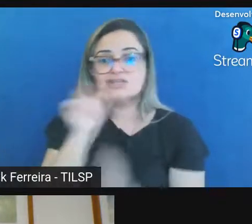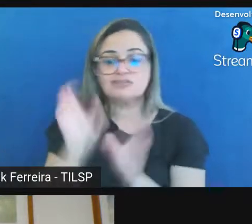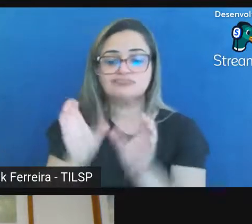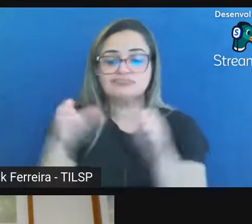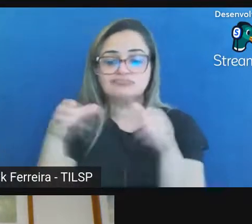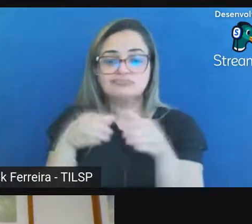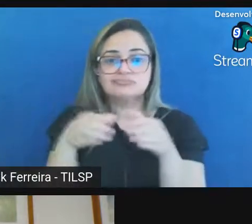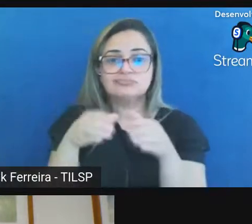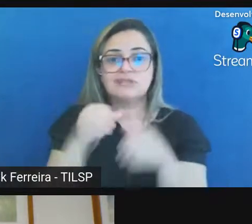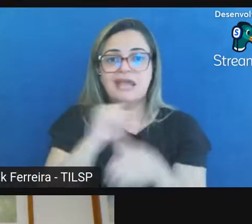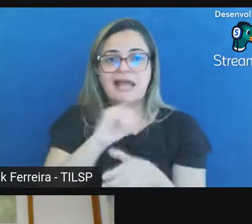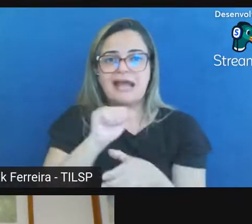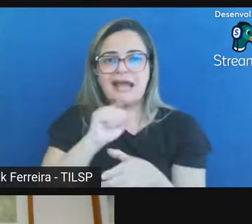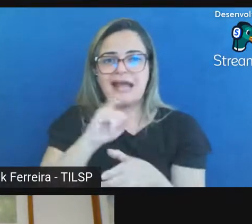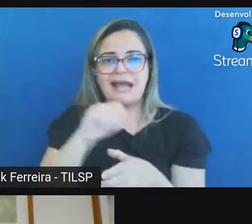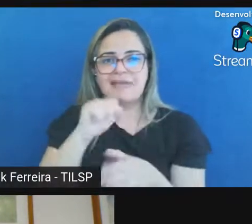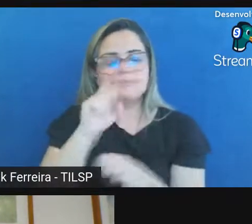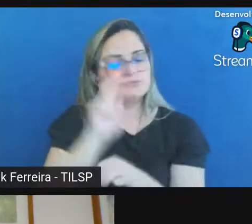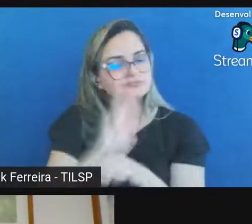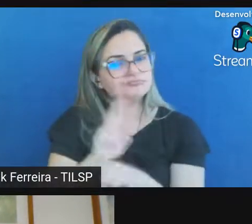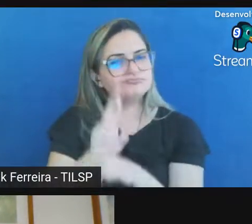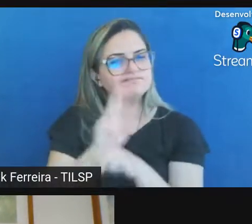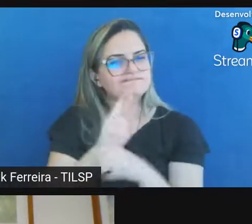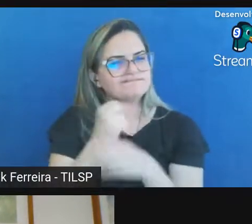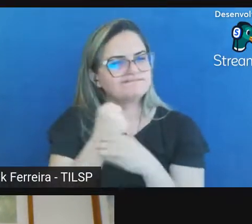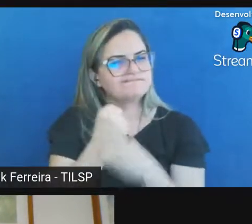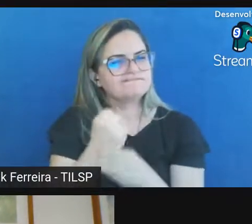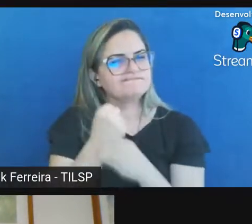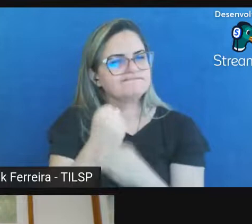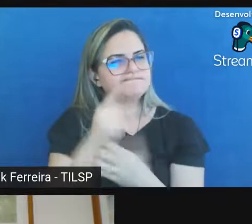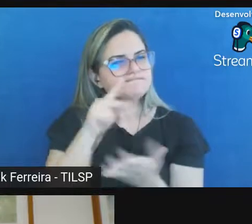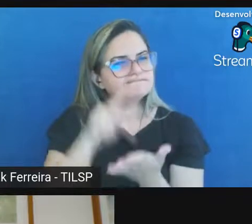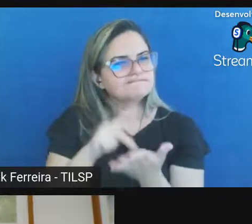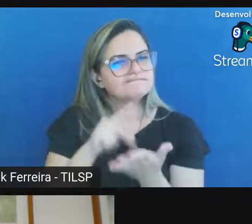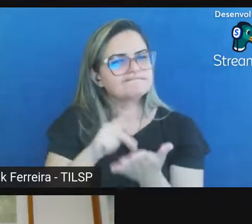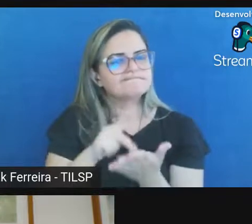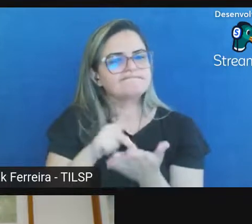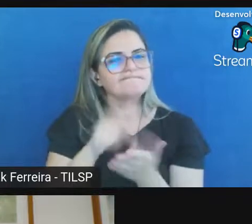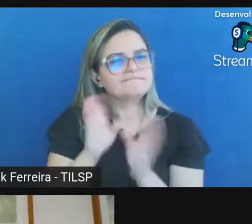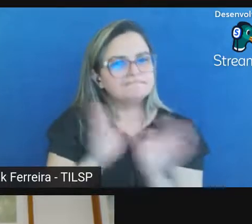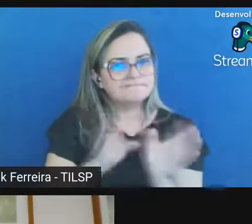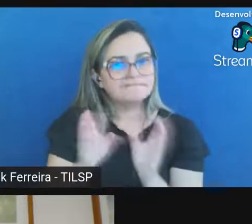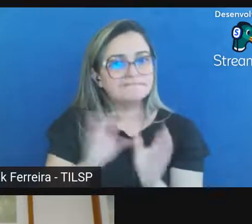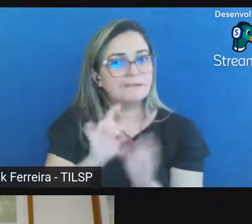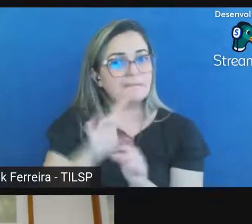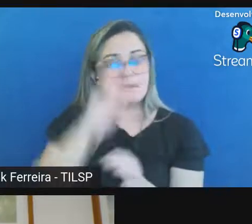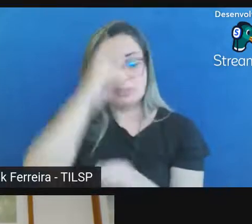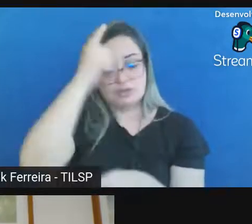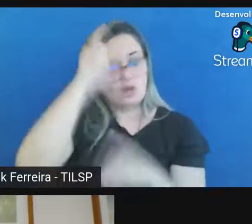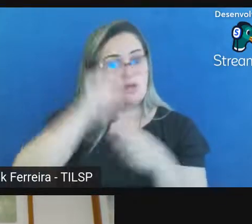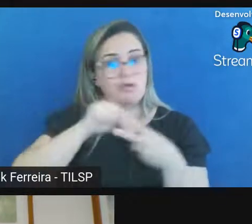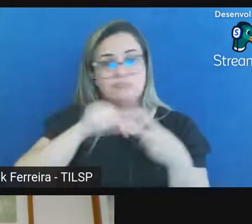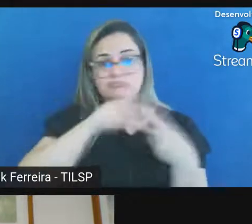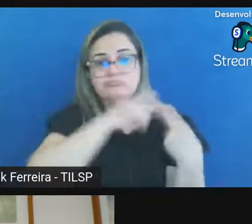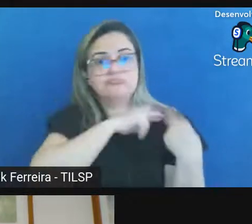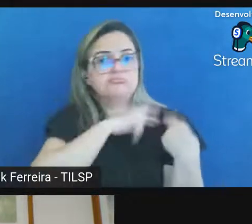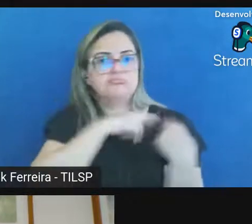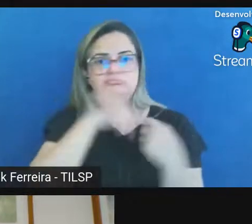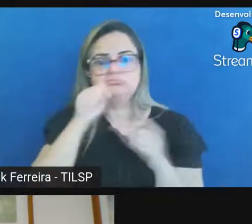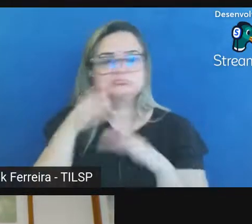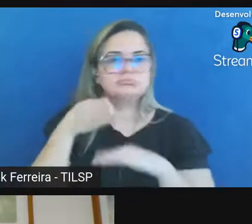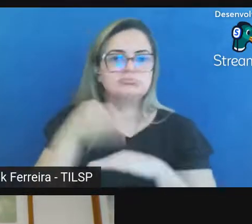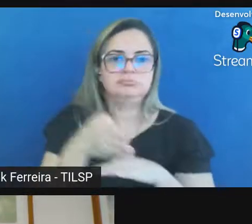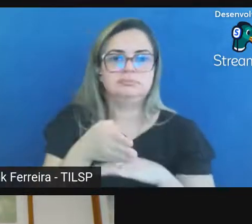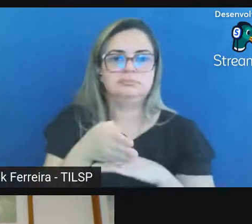AIP preservado seguro autêntico acessível somente ao produtor que tem direito